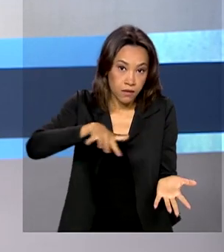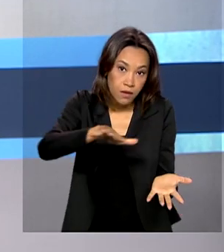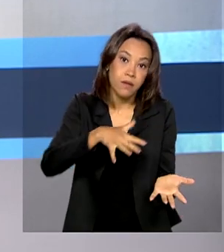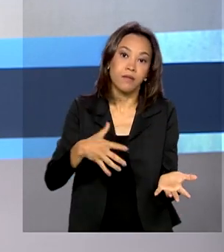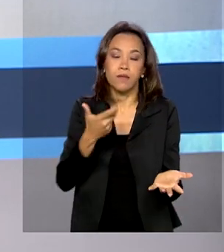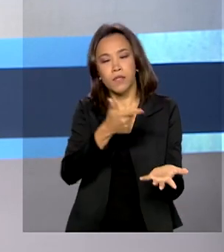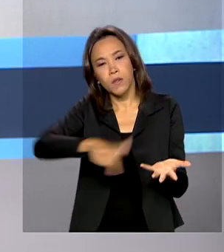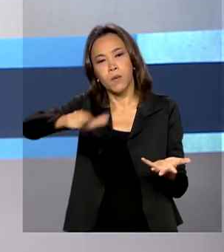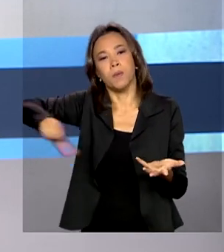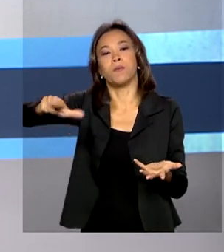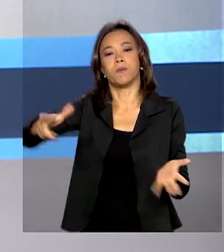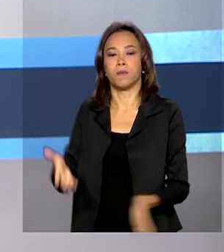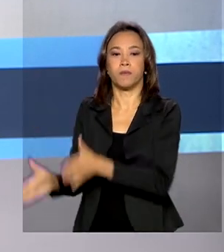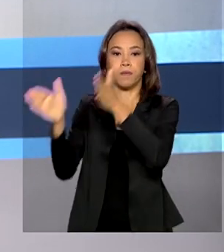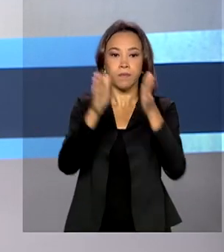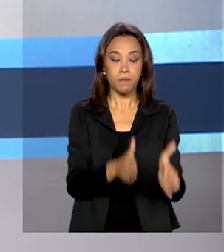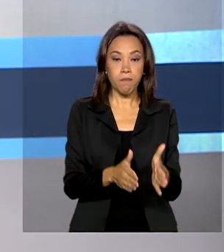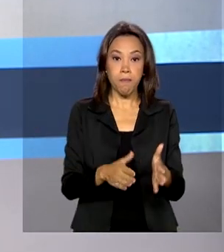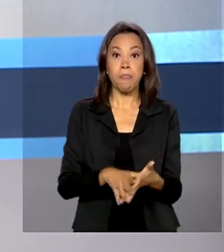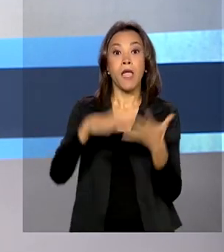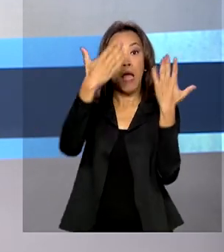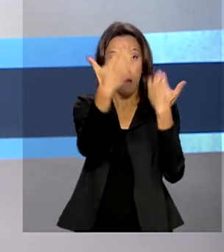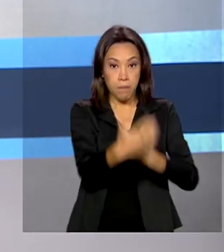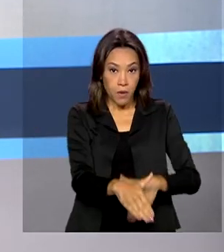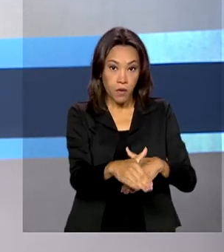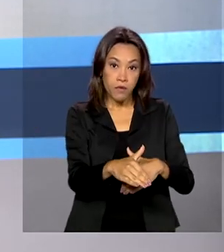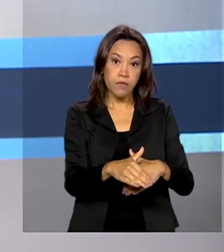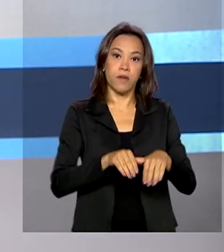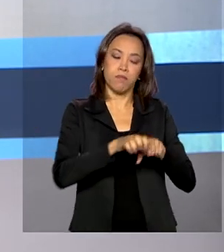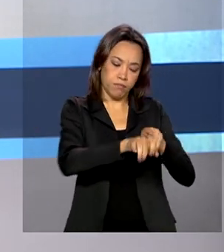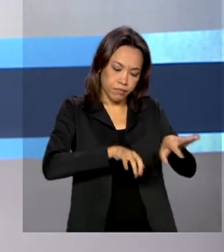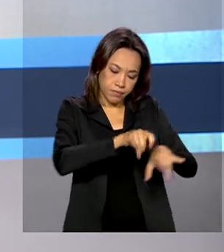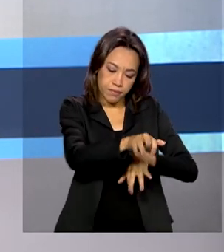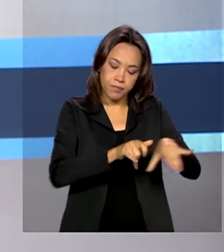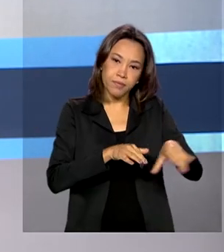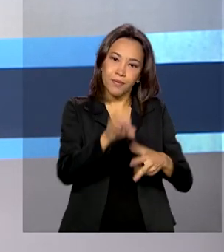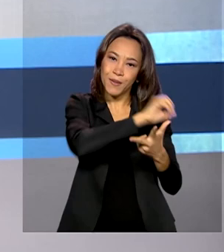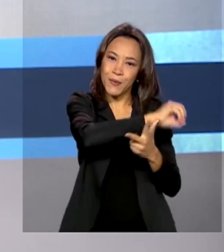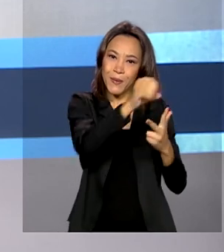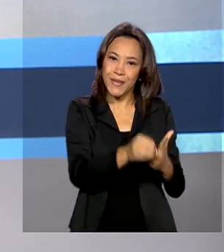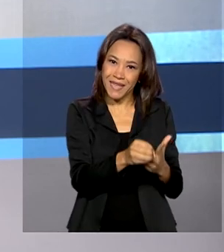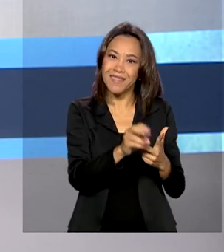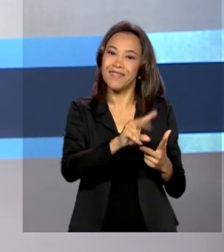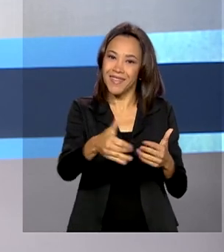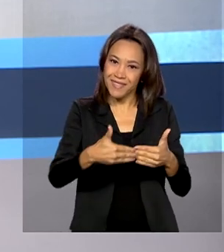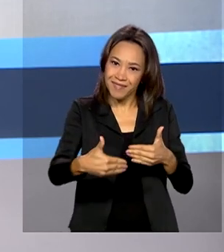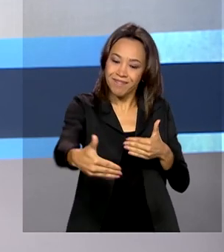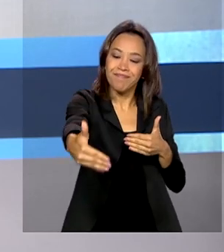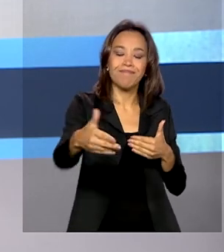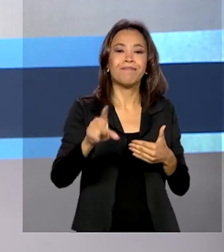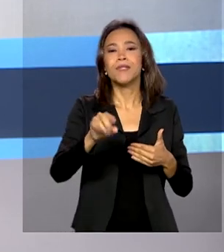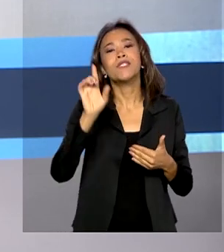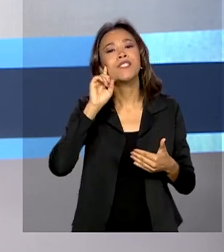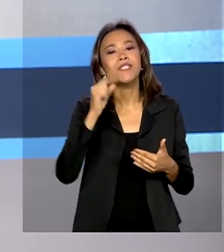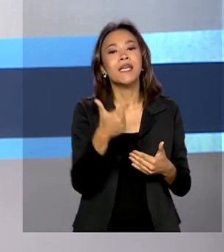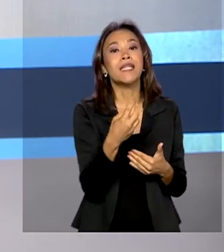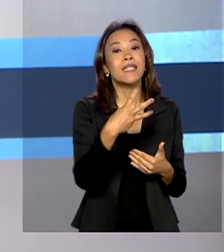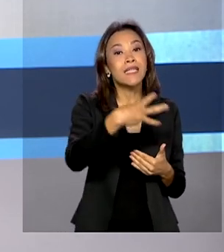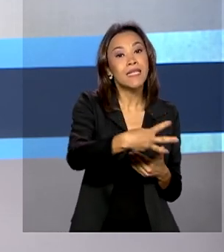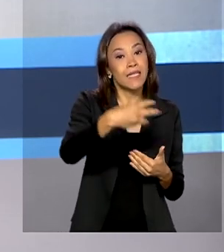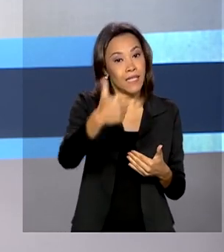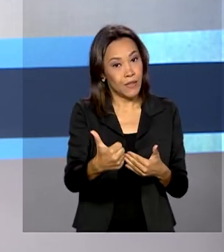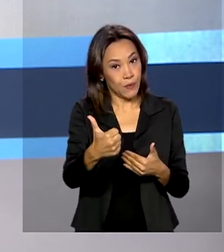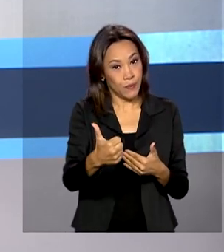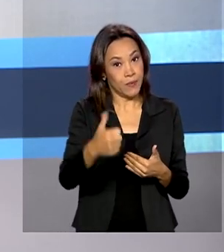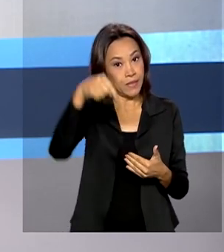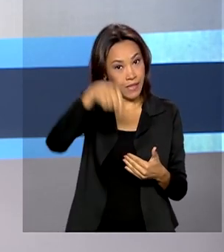A prova digital do Enem, o Exame Nacional do Ensino Médio, estreia nesta edição. Previsto para o dia 31 deste